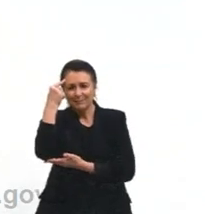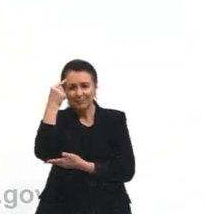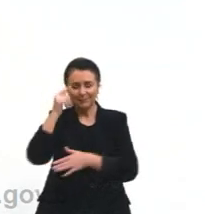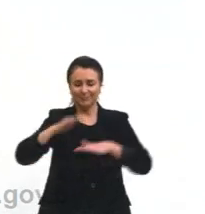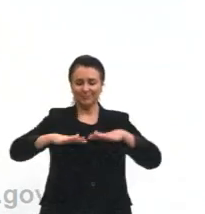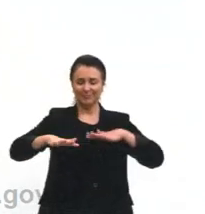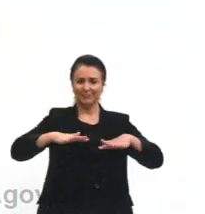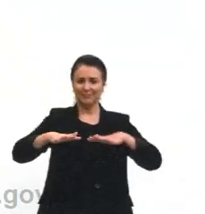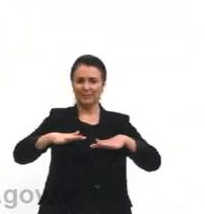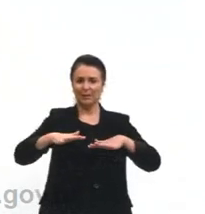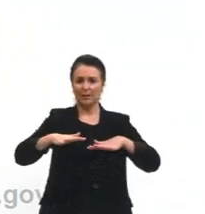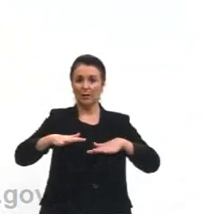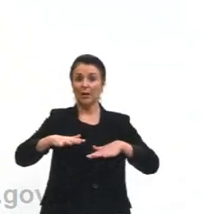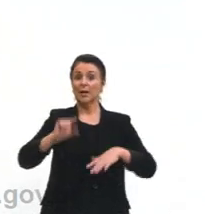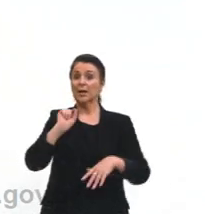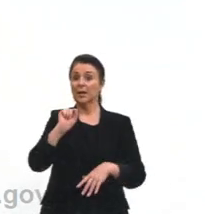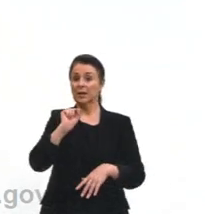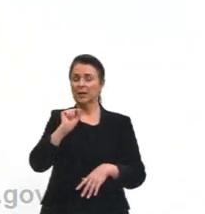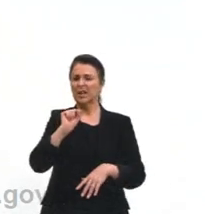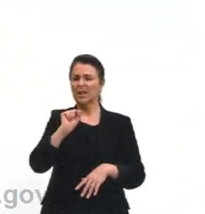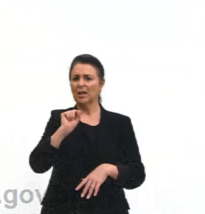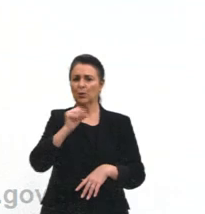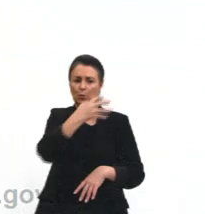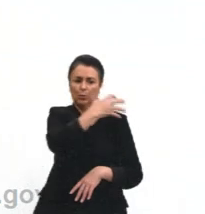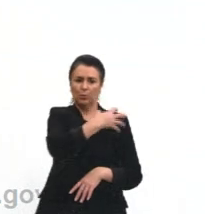já lá em Aristóteles, em torno de